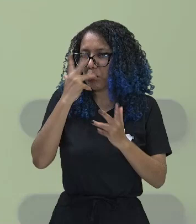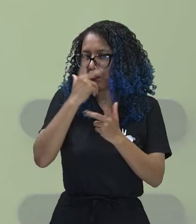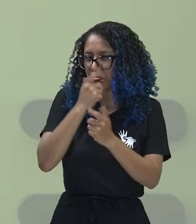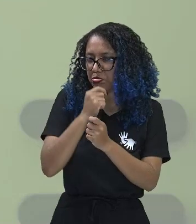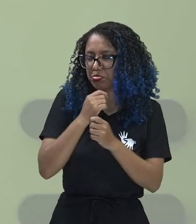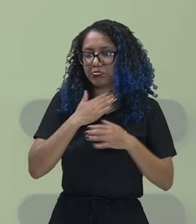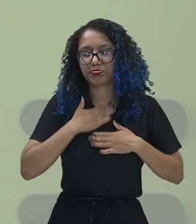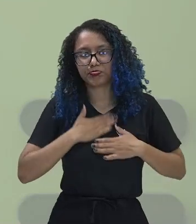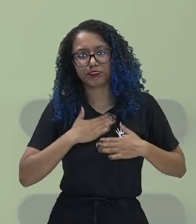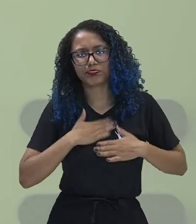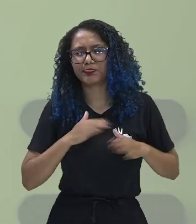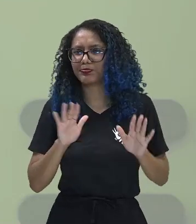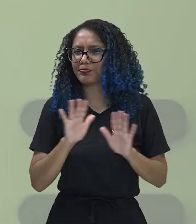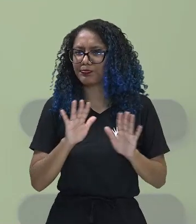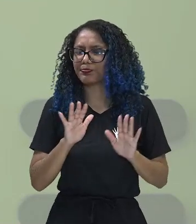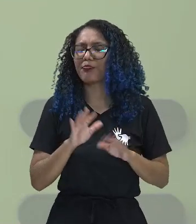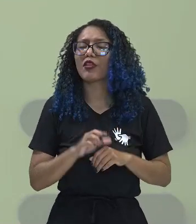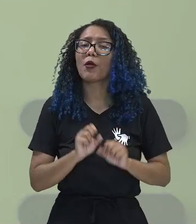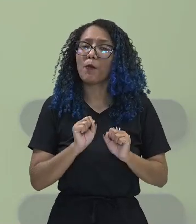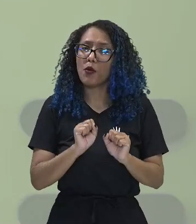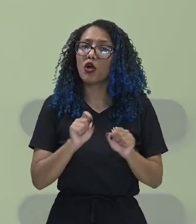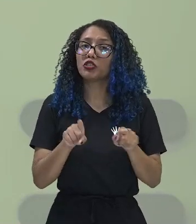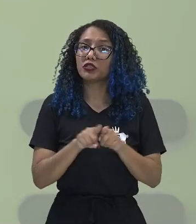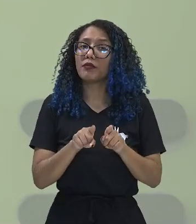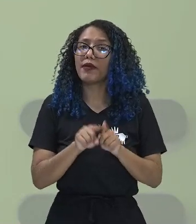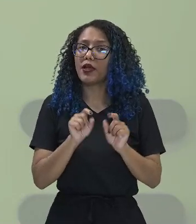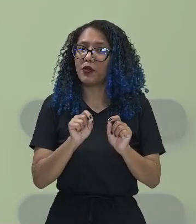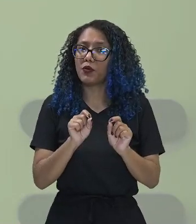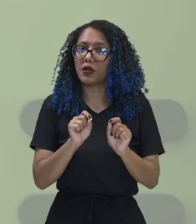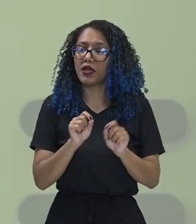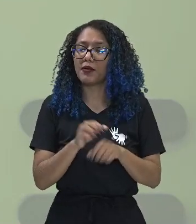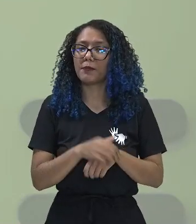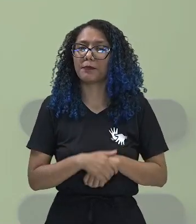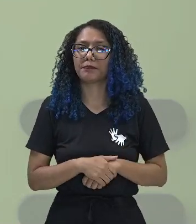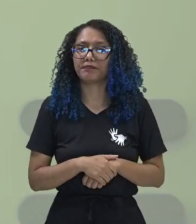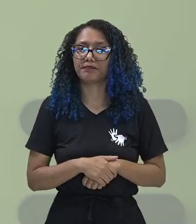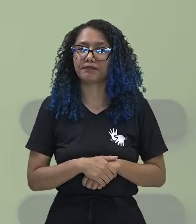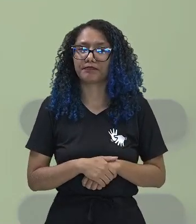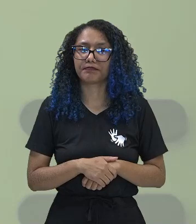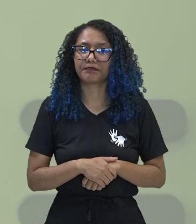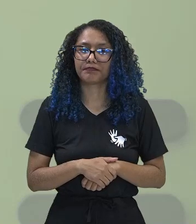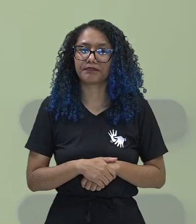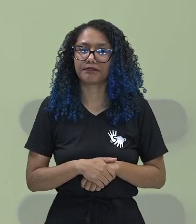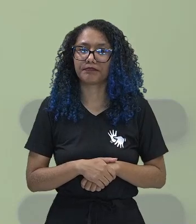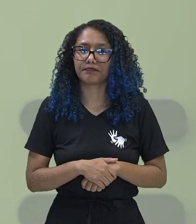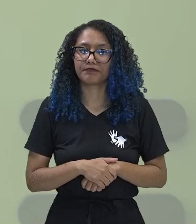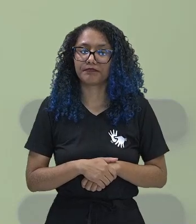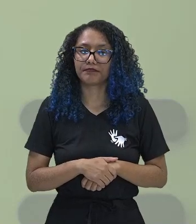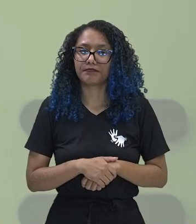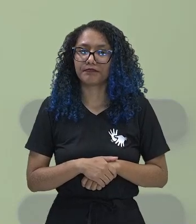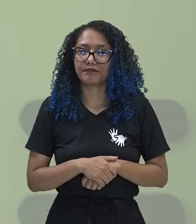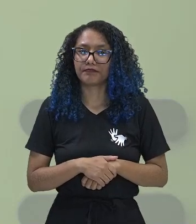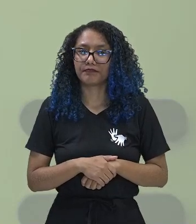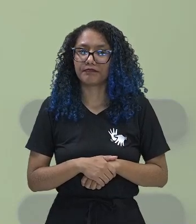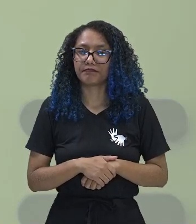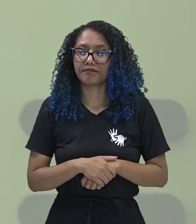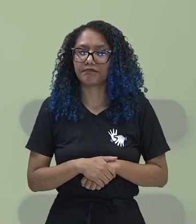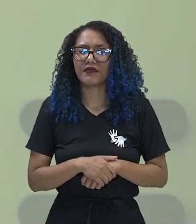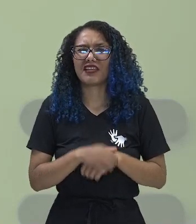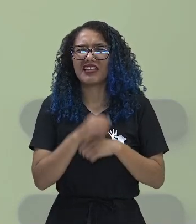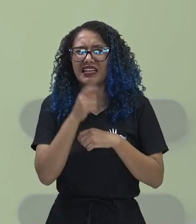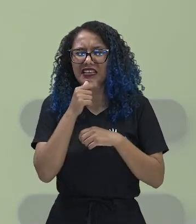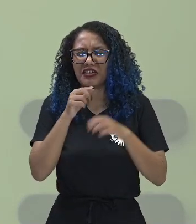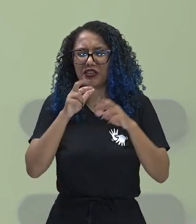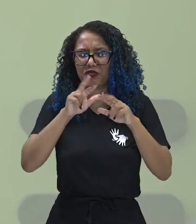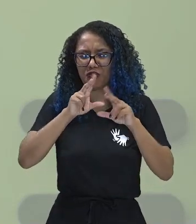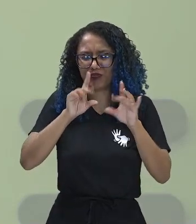relaxamento, ela é uma questão também de evitar que você acumule uma grande quantidade de líquido que não